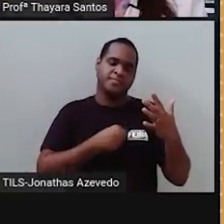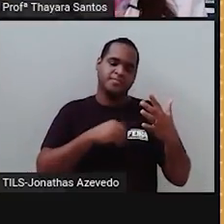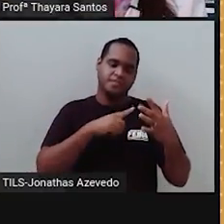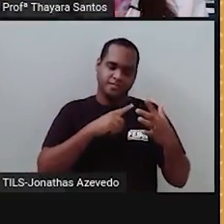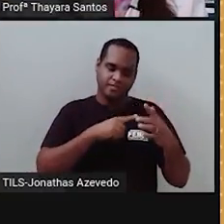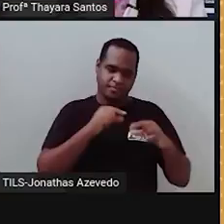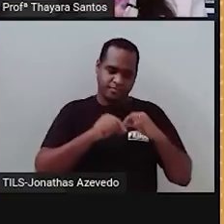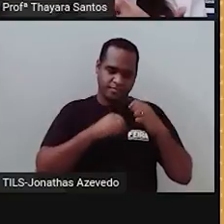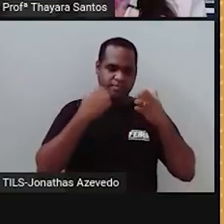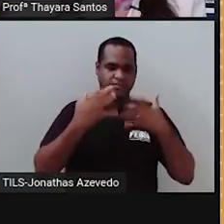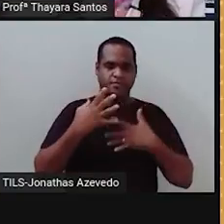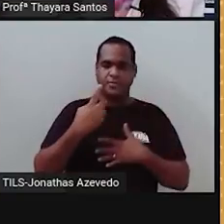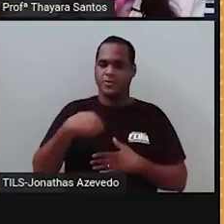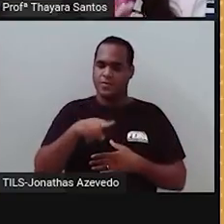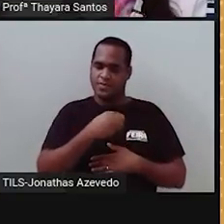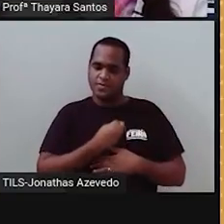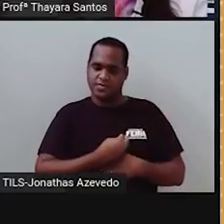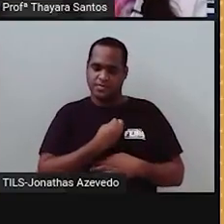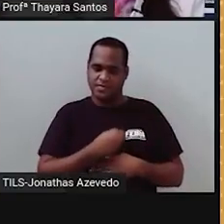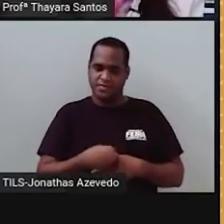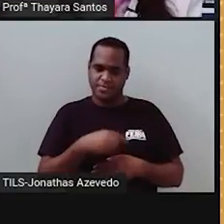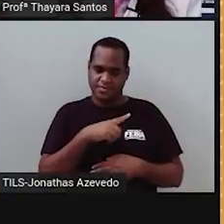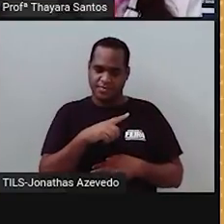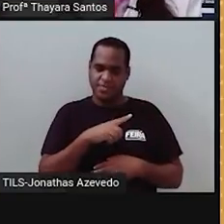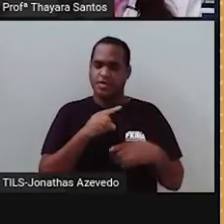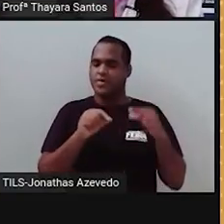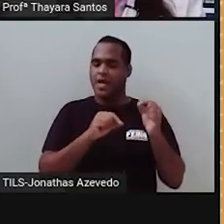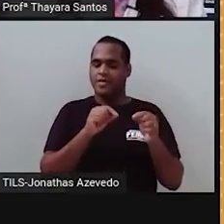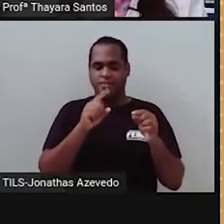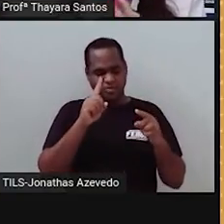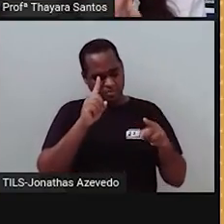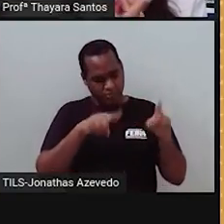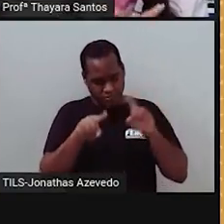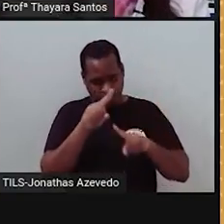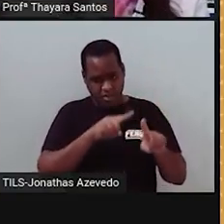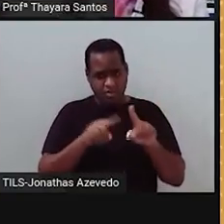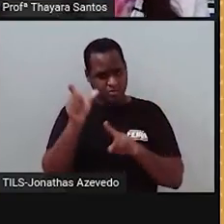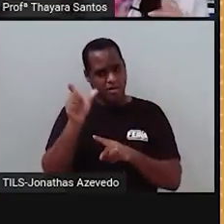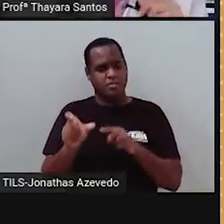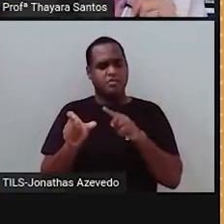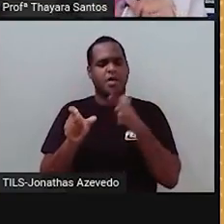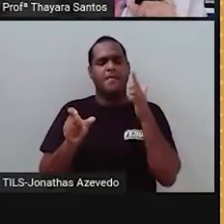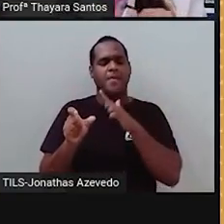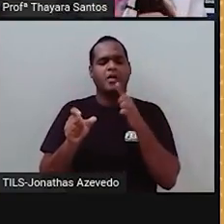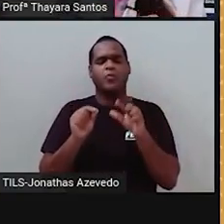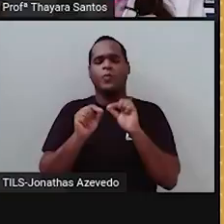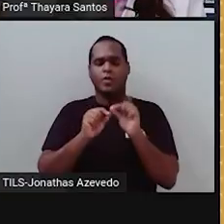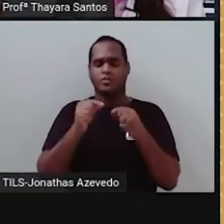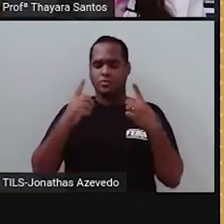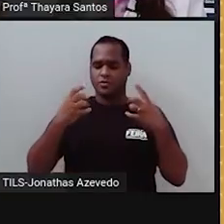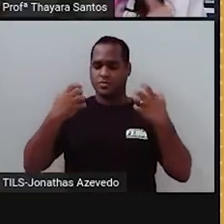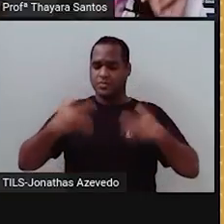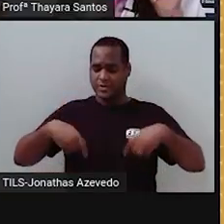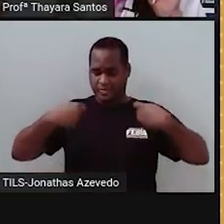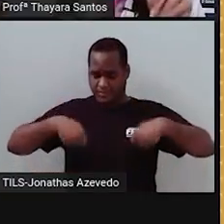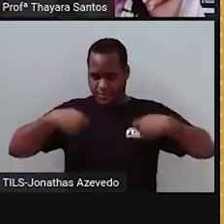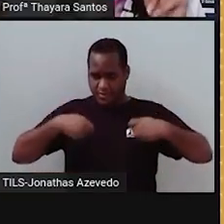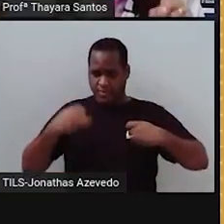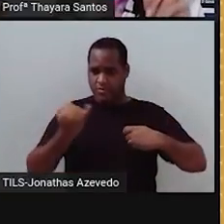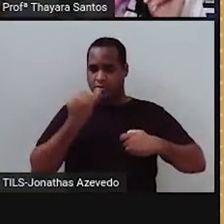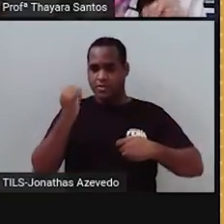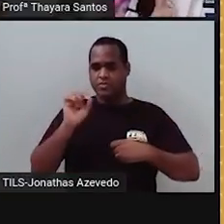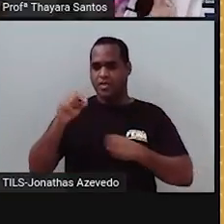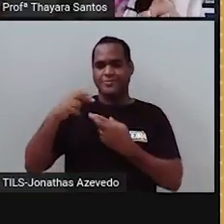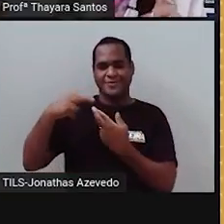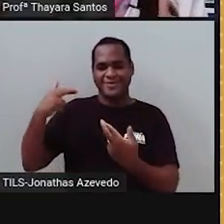Quando a gente tem um gene dominante, para aquela característica se manifestar, a gente só precisa que aquele indivíduo tenha um